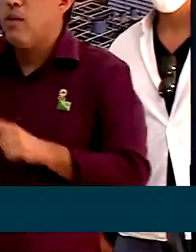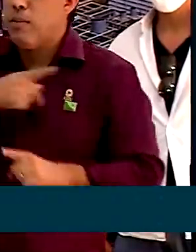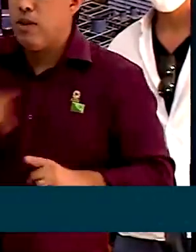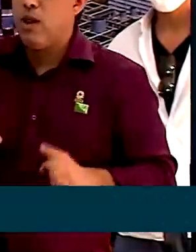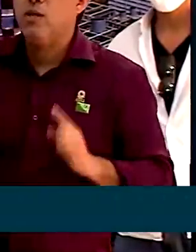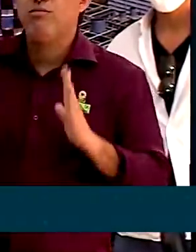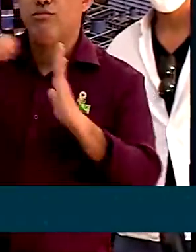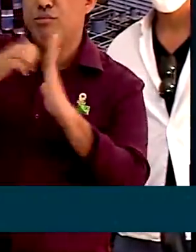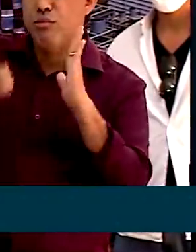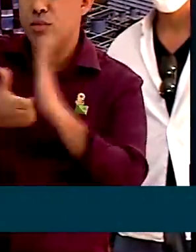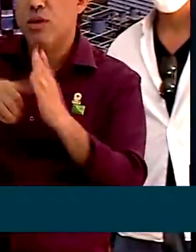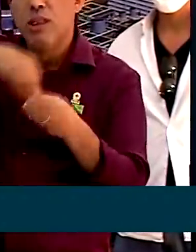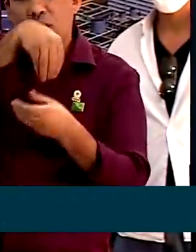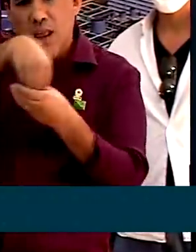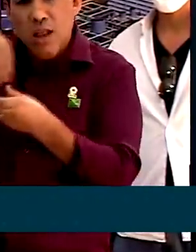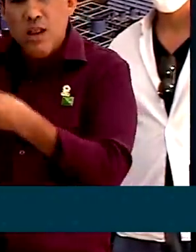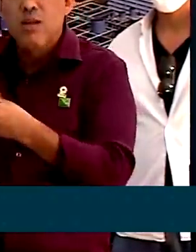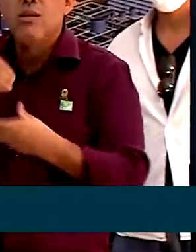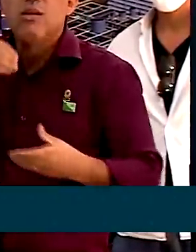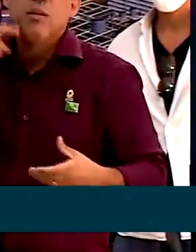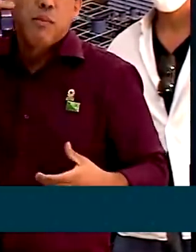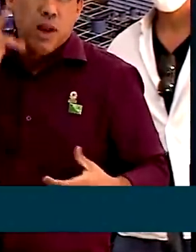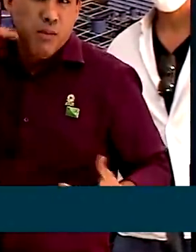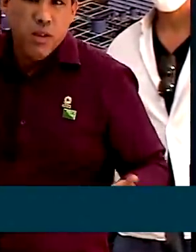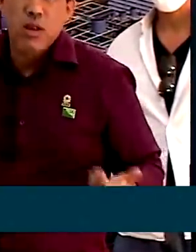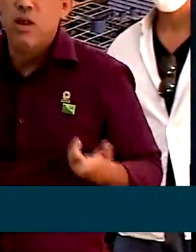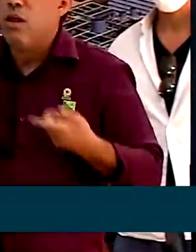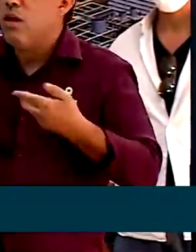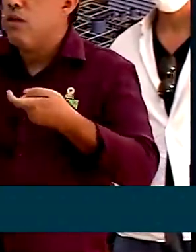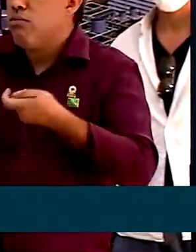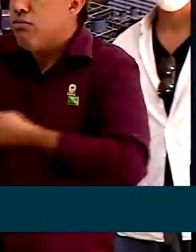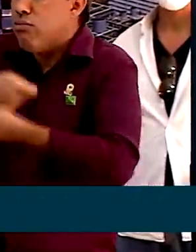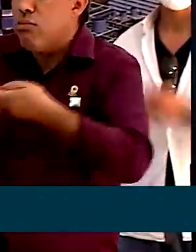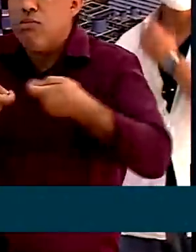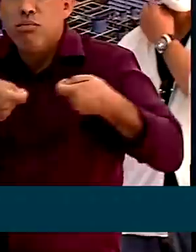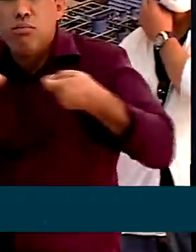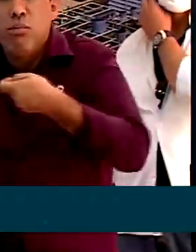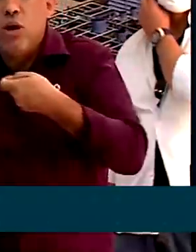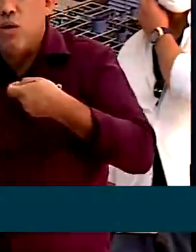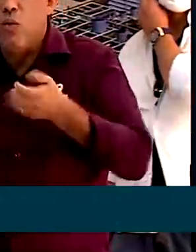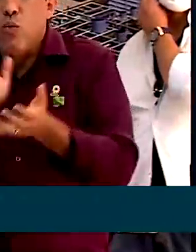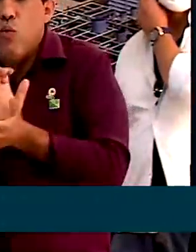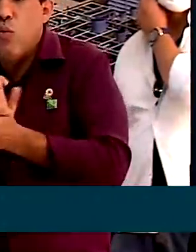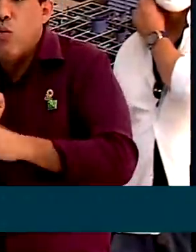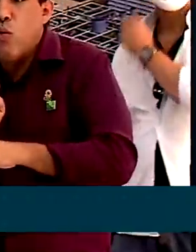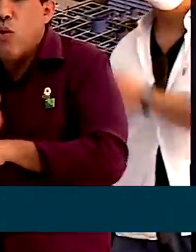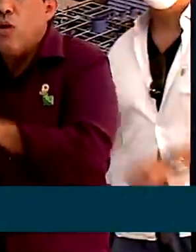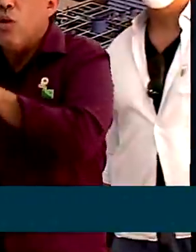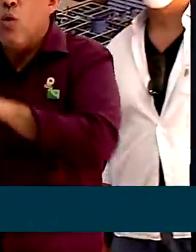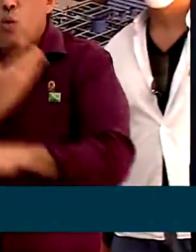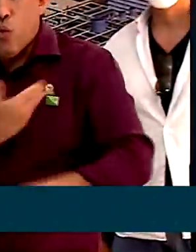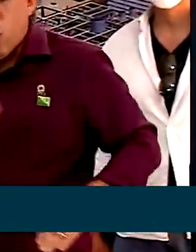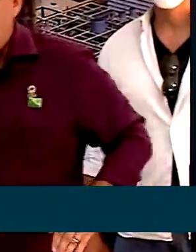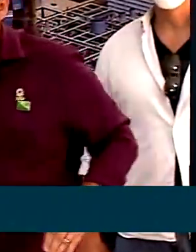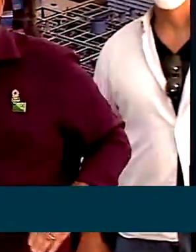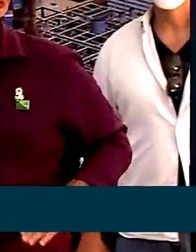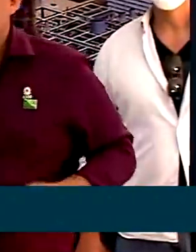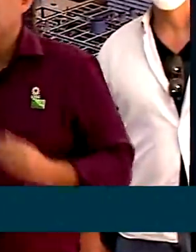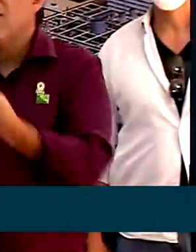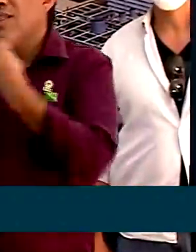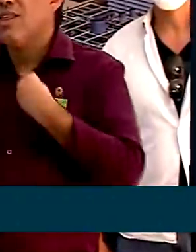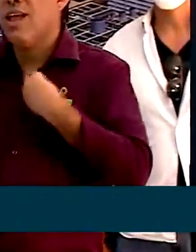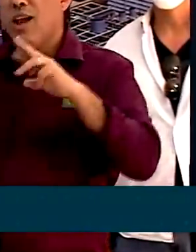Senado e seus parlamentares, o nosso relacionamento com os governadores é que nos traz mais do que